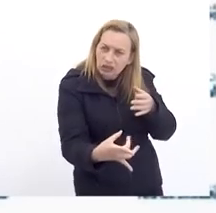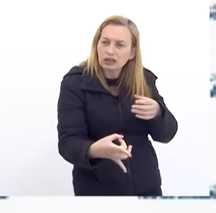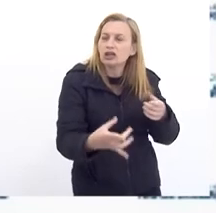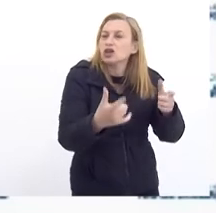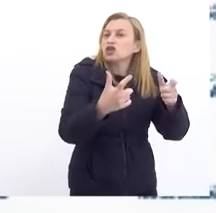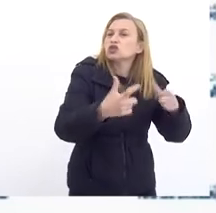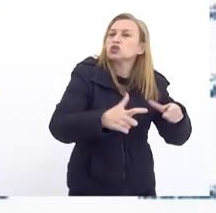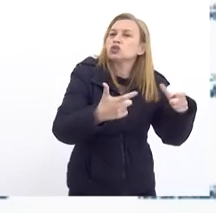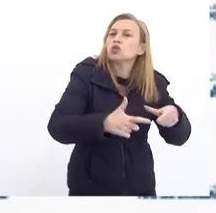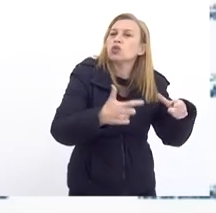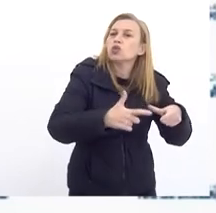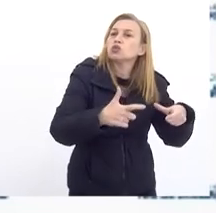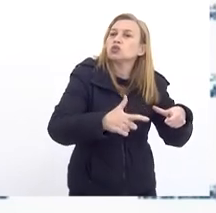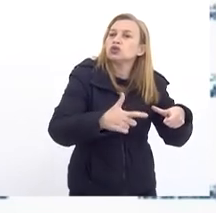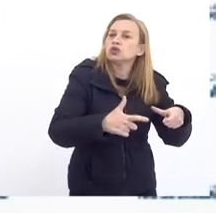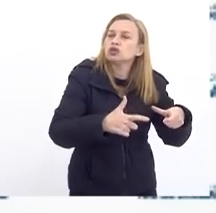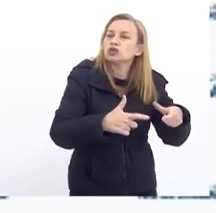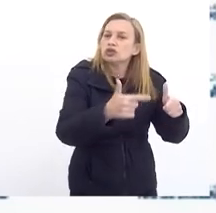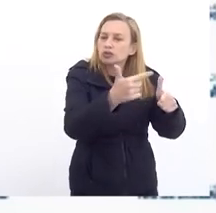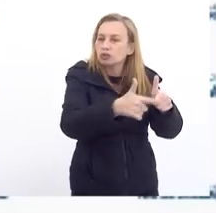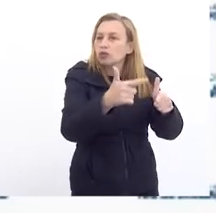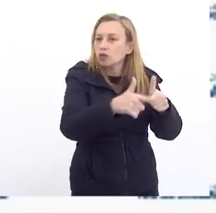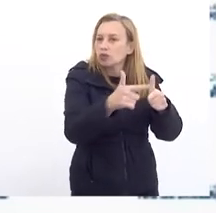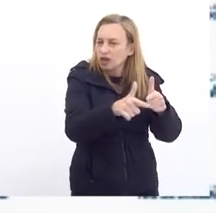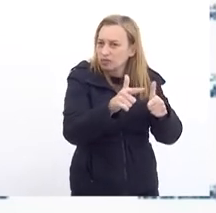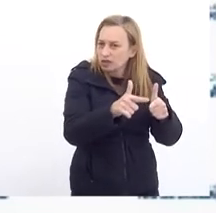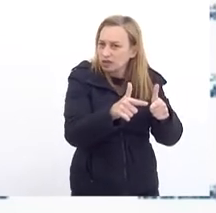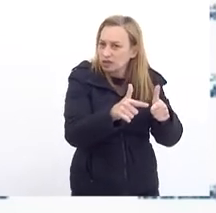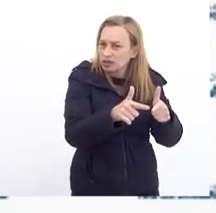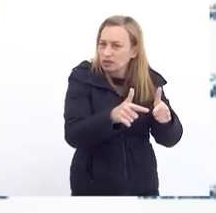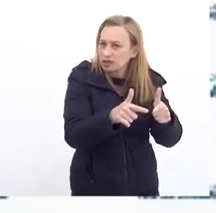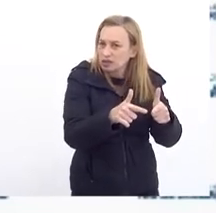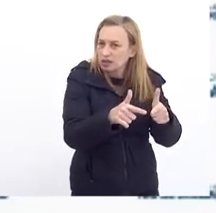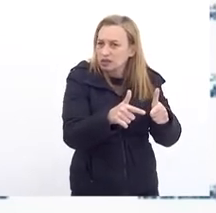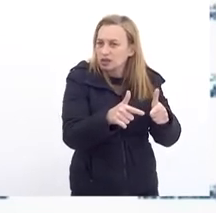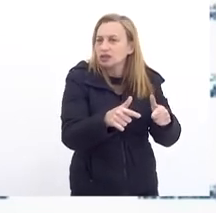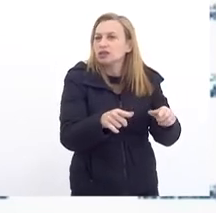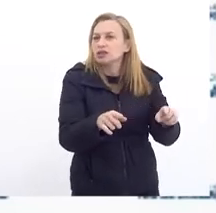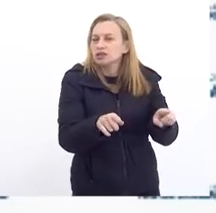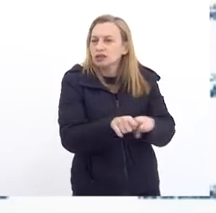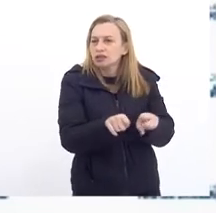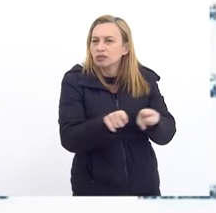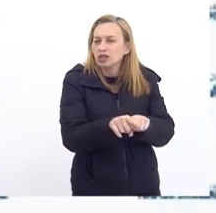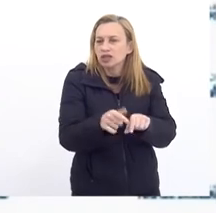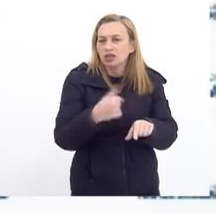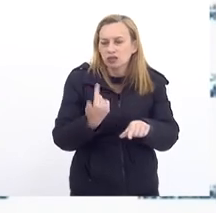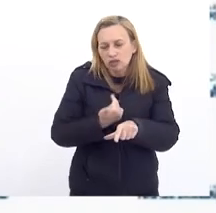Onde estão Os problemas Nós temos Trabalhado